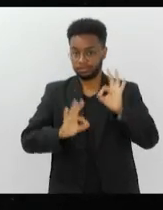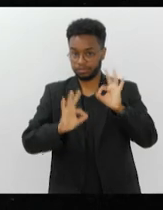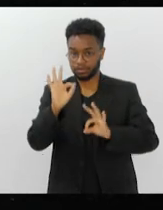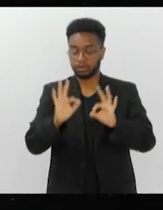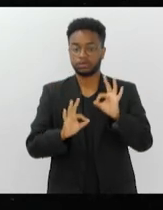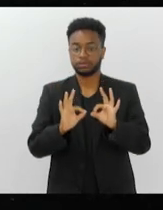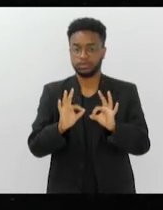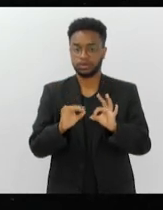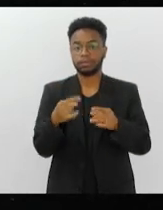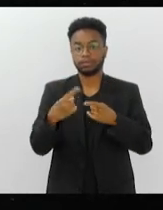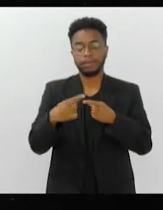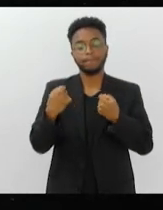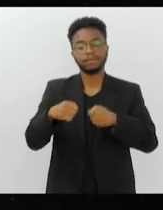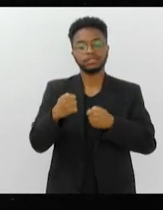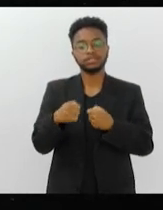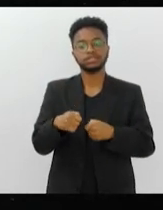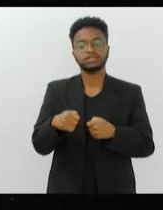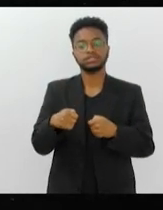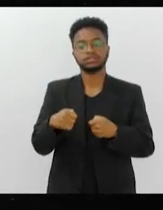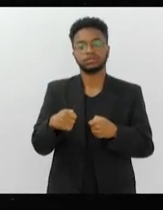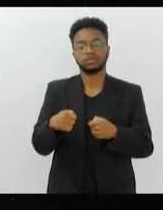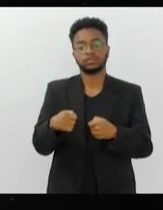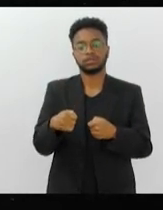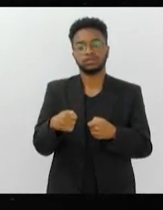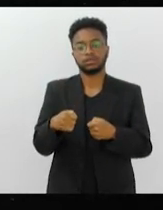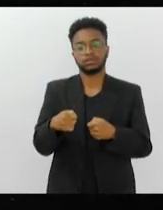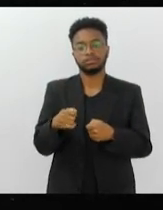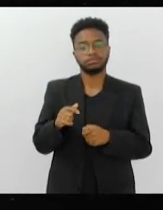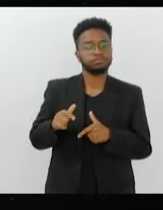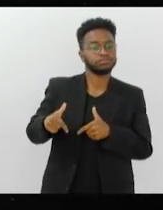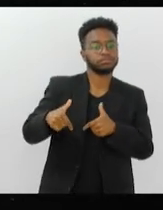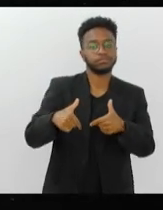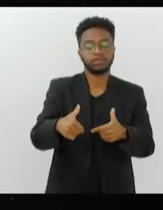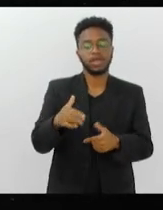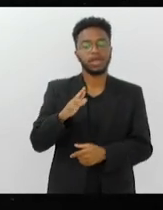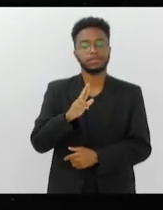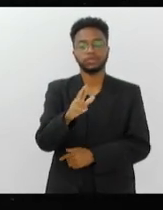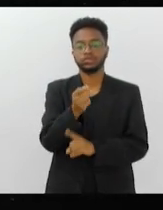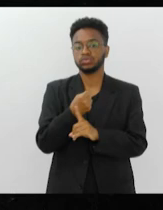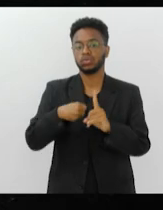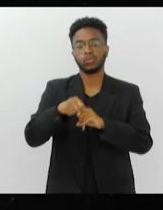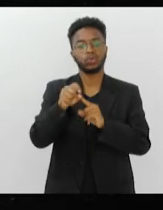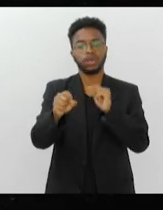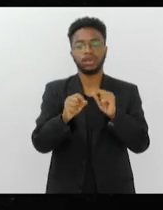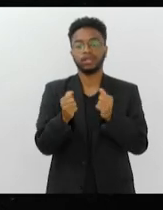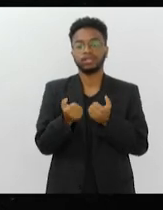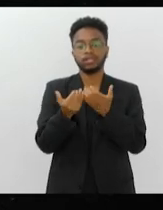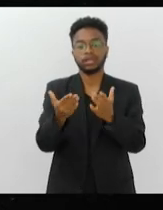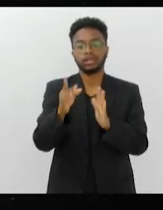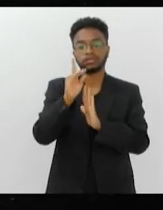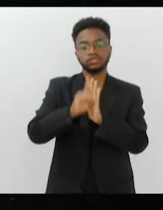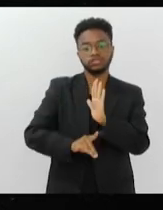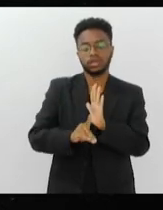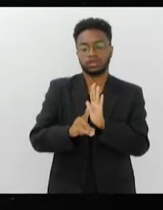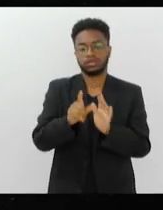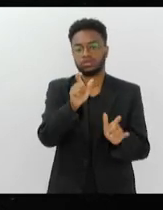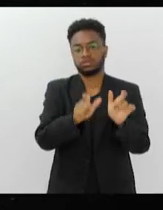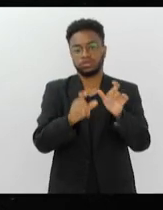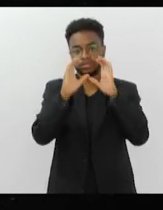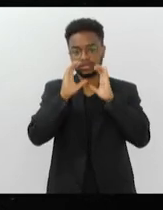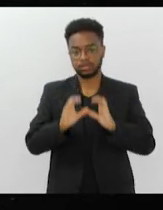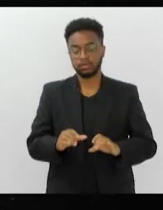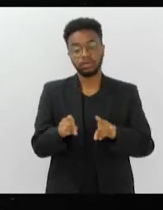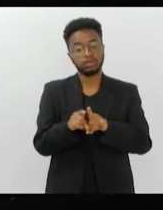para ele assumir, vamos dizer assim, aquilo que ele representa para a sociedade, que é garantir o direito do cidadão. Mas também é importante